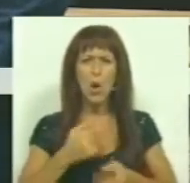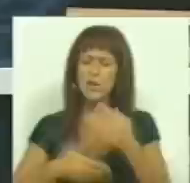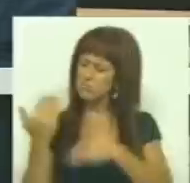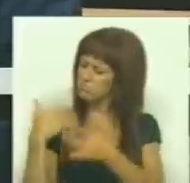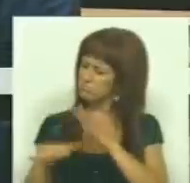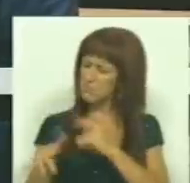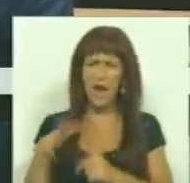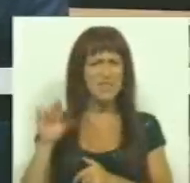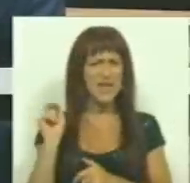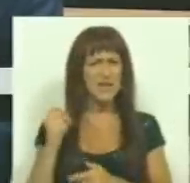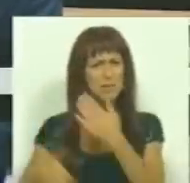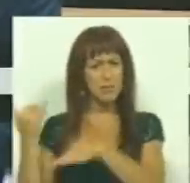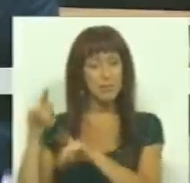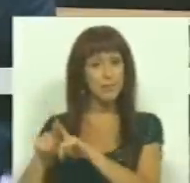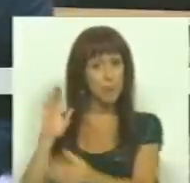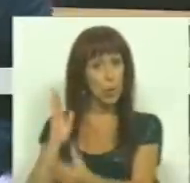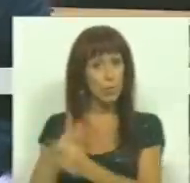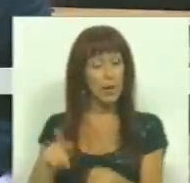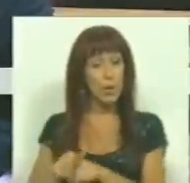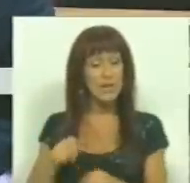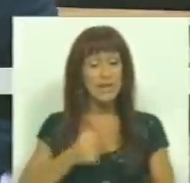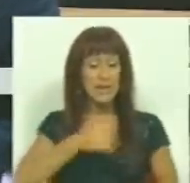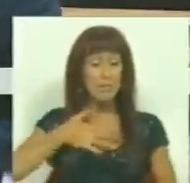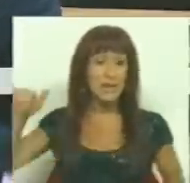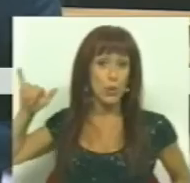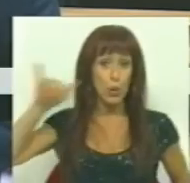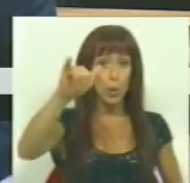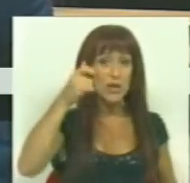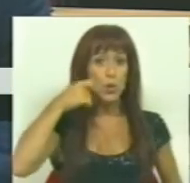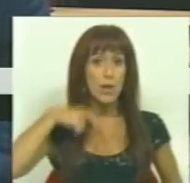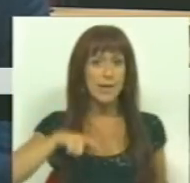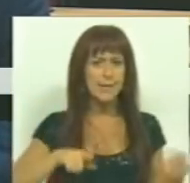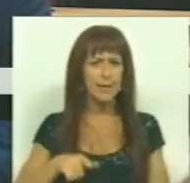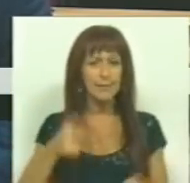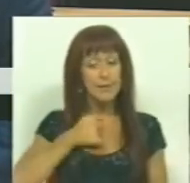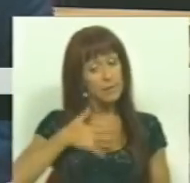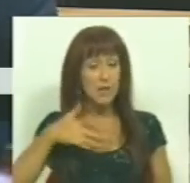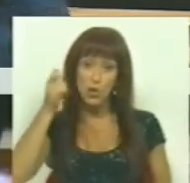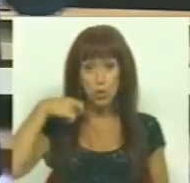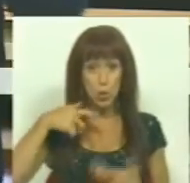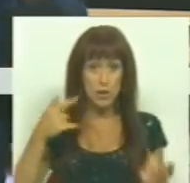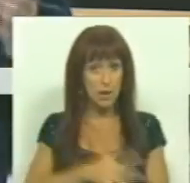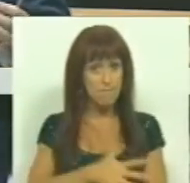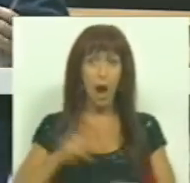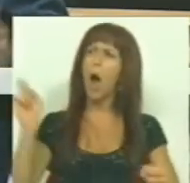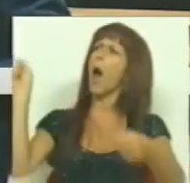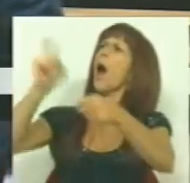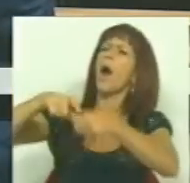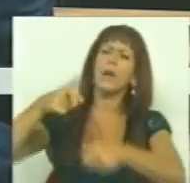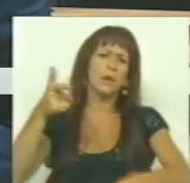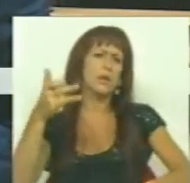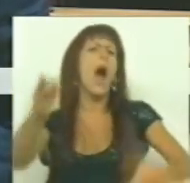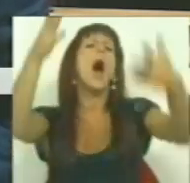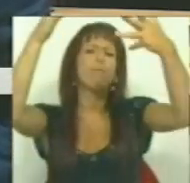pouco mais de uma década do processo da Suicere, empresa suíça, grande parceiro da TAP,